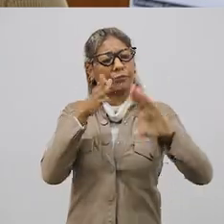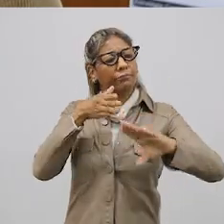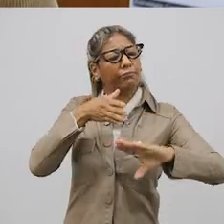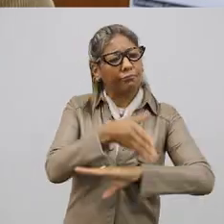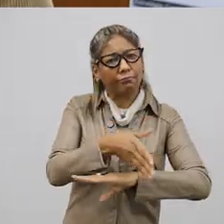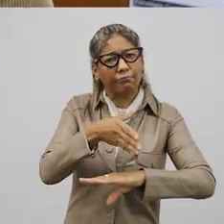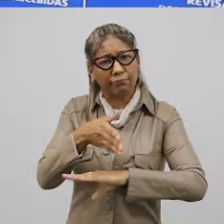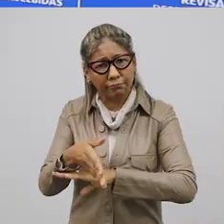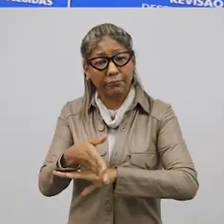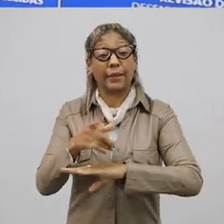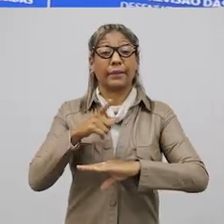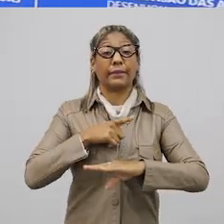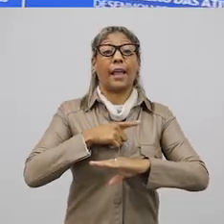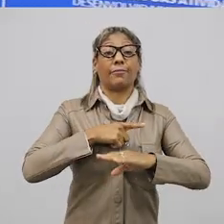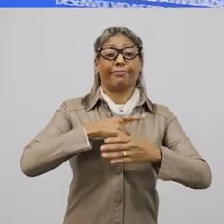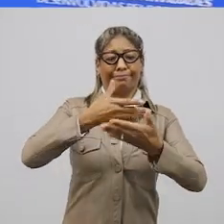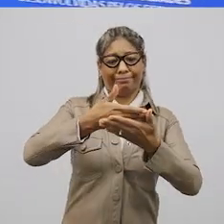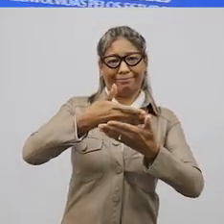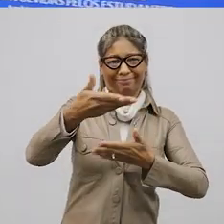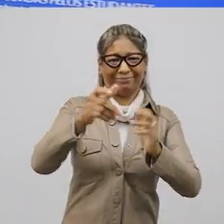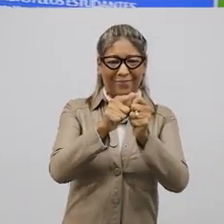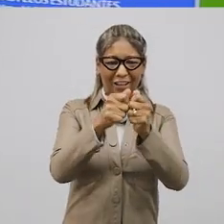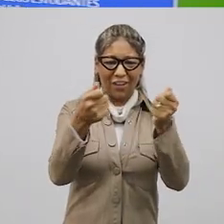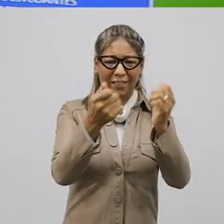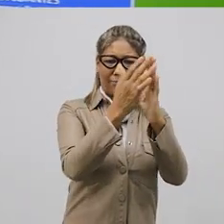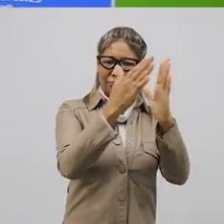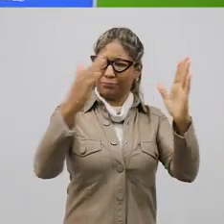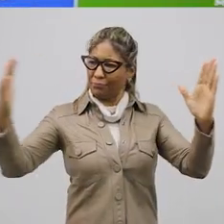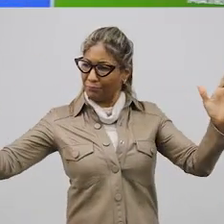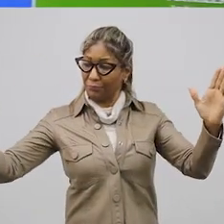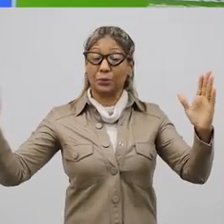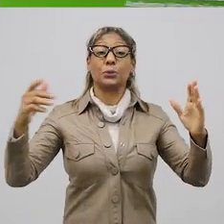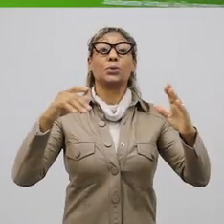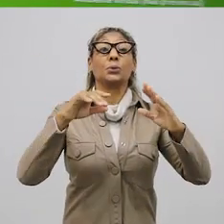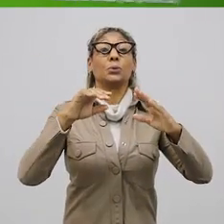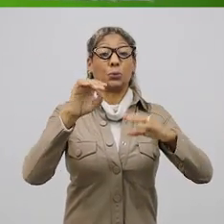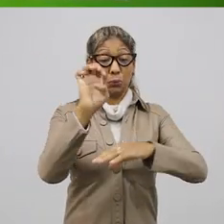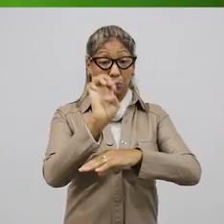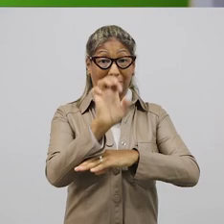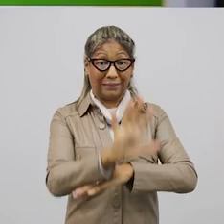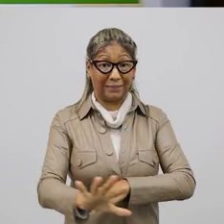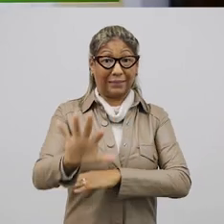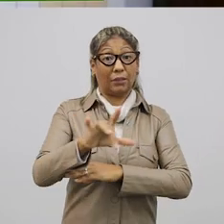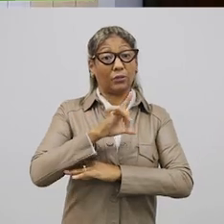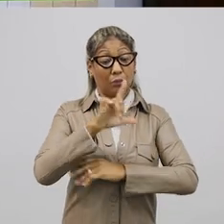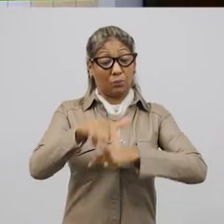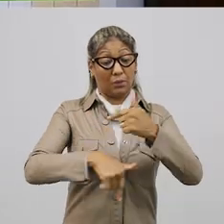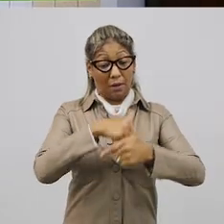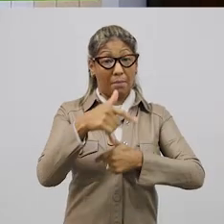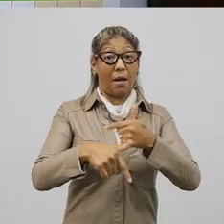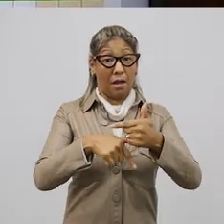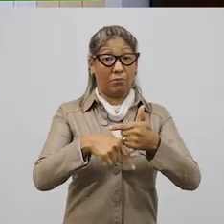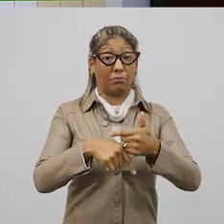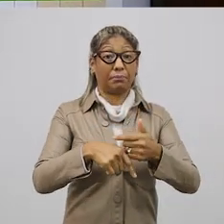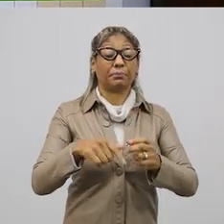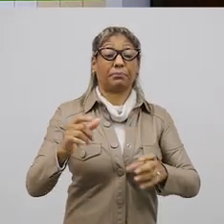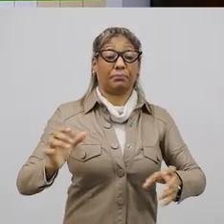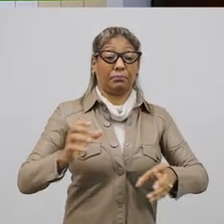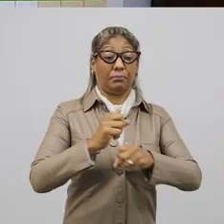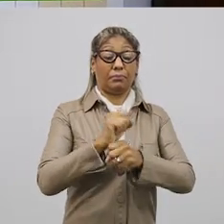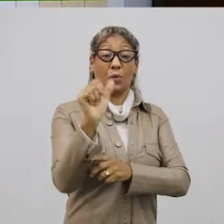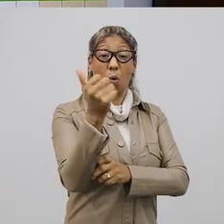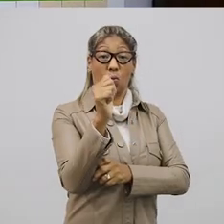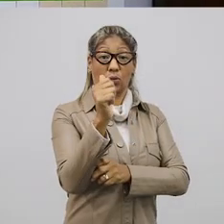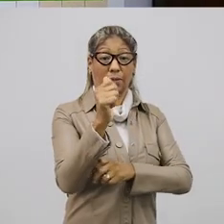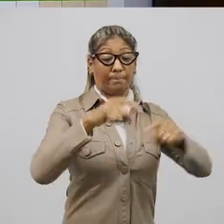acessadas a qualquer momento. O calendário da Secretaria da Educação do Estado prevê várias atividades virtuais com os estudantes